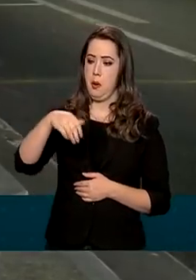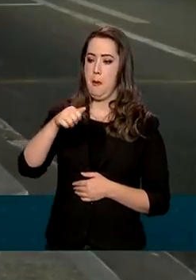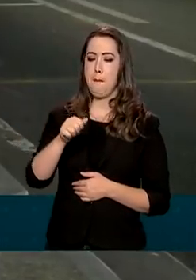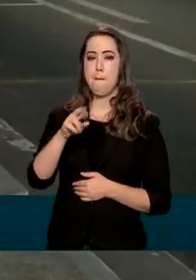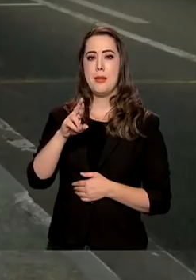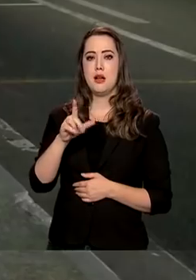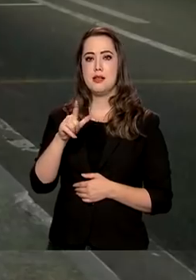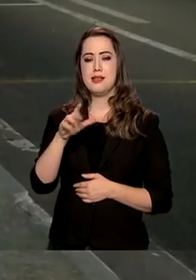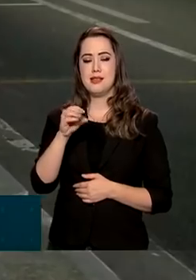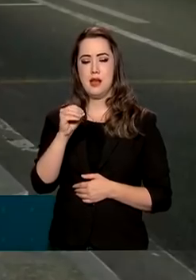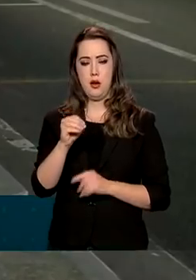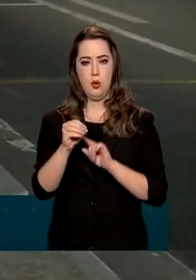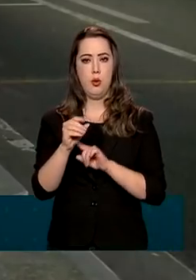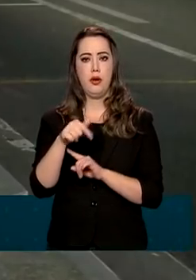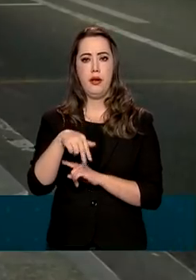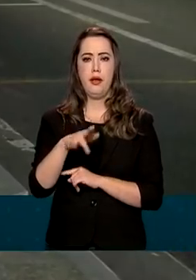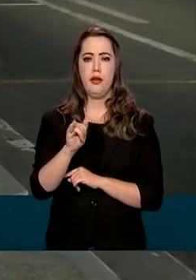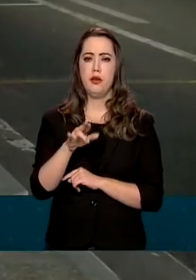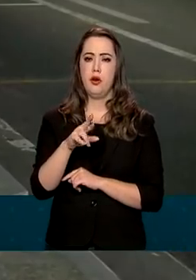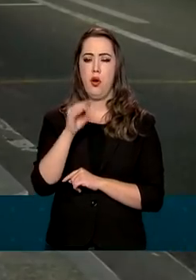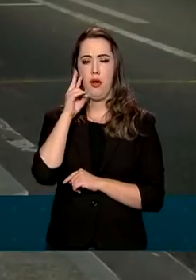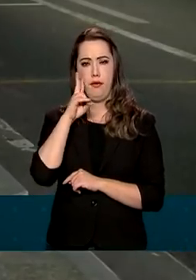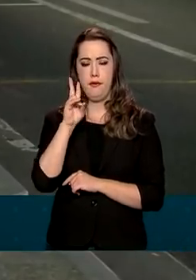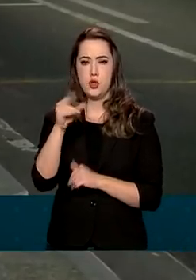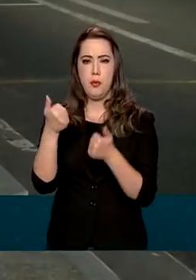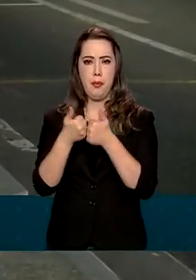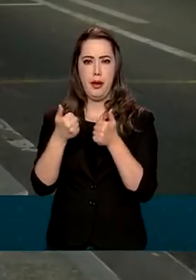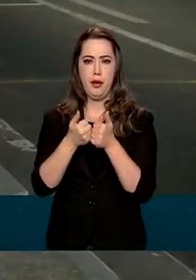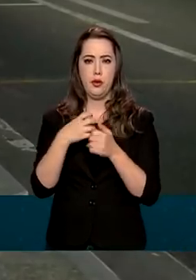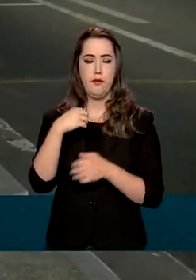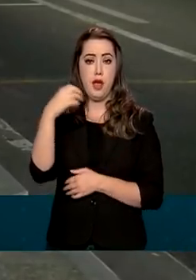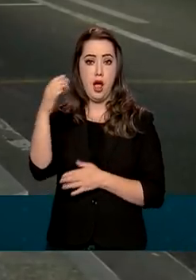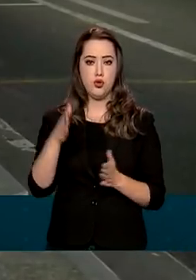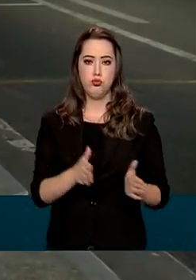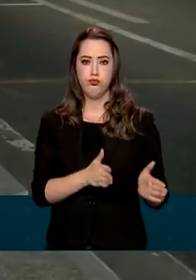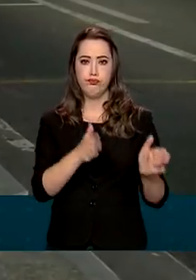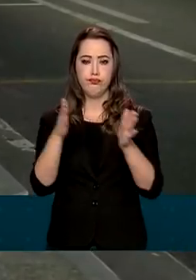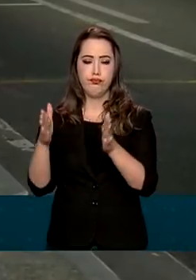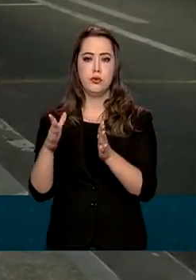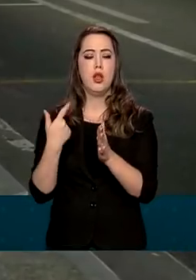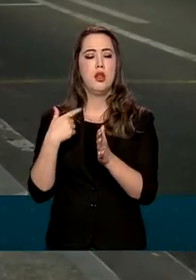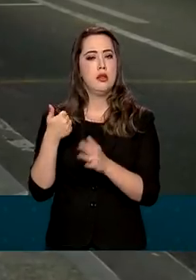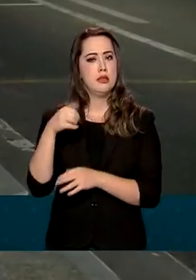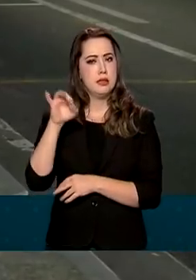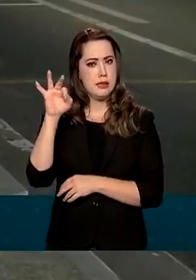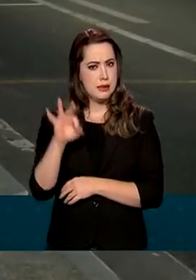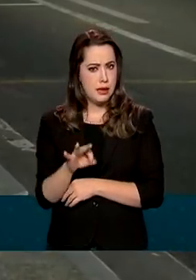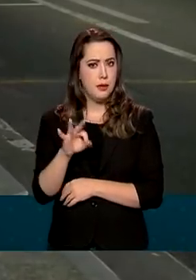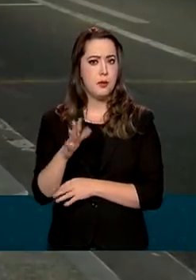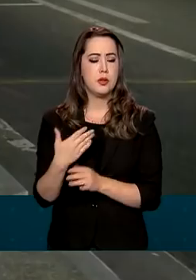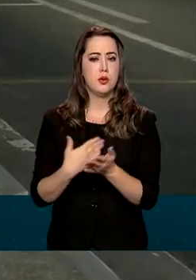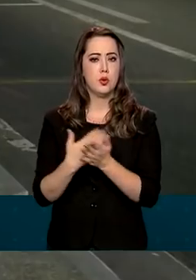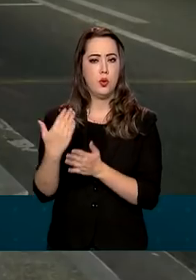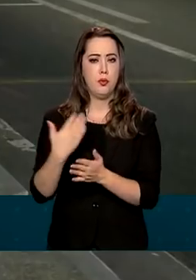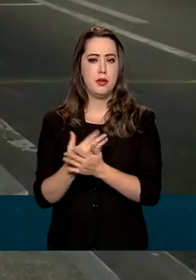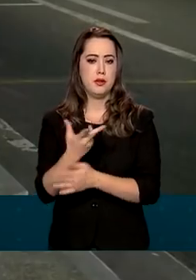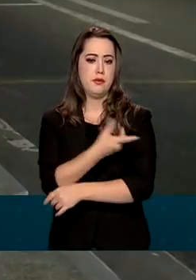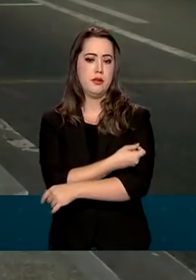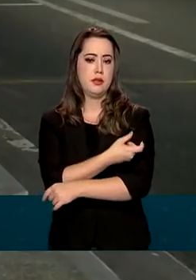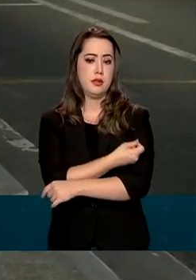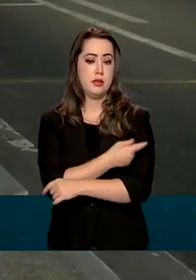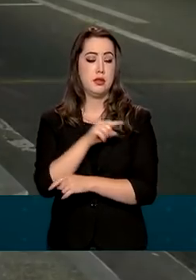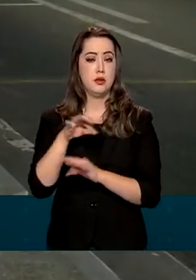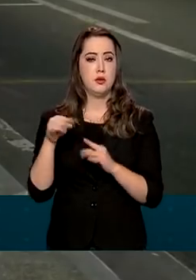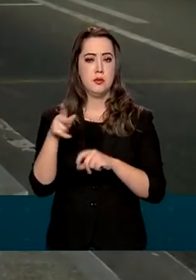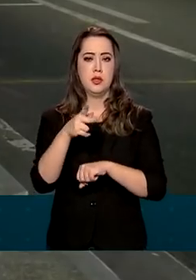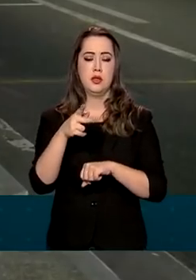acompanha, como você disse, o envio desses lotes que vão completar 100% das primeiras doses de vacina contra a Covid